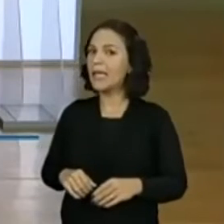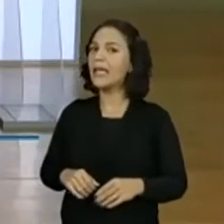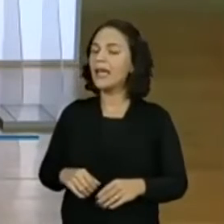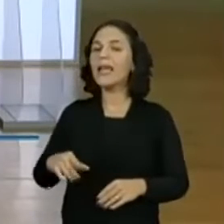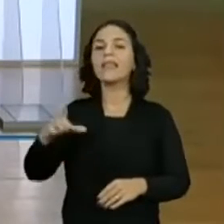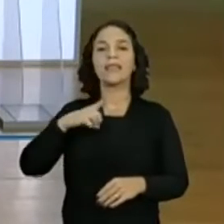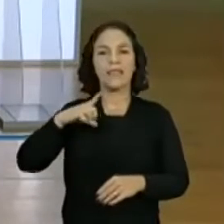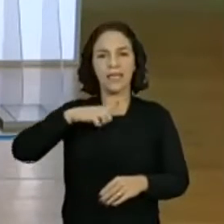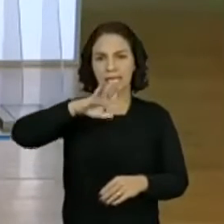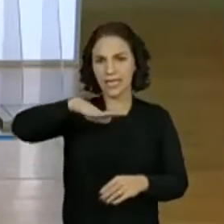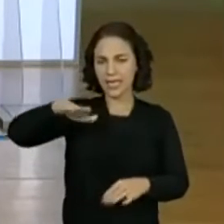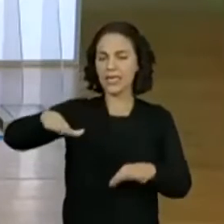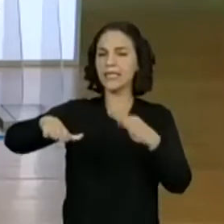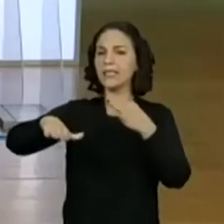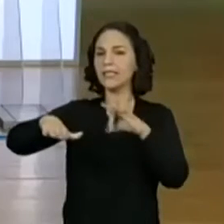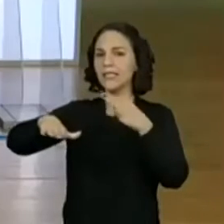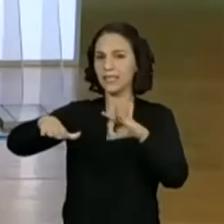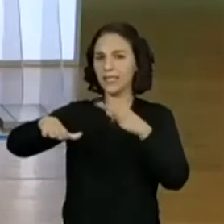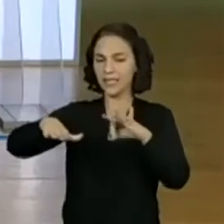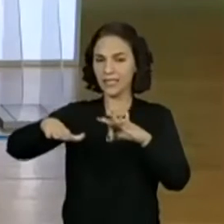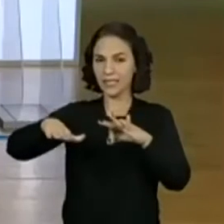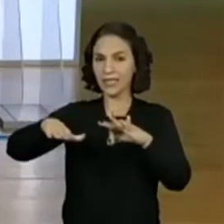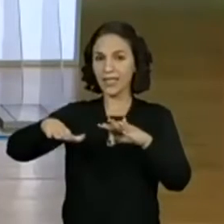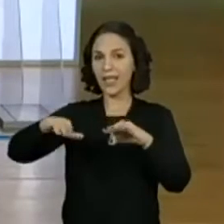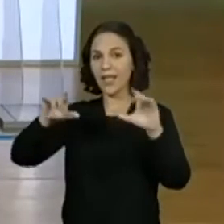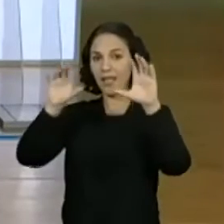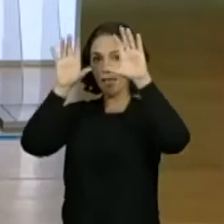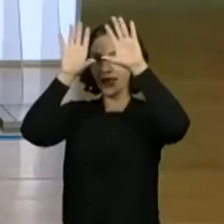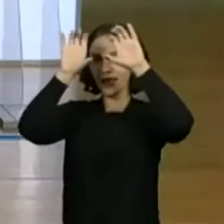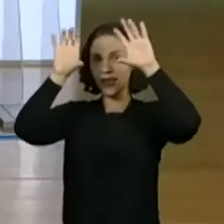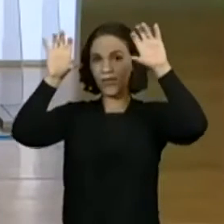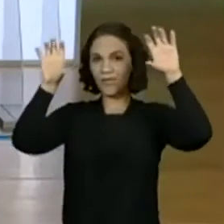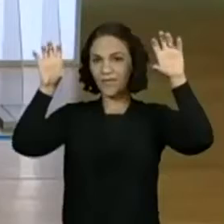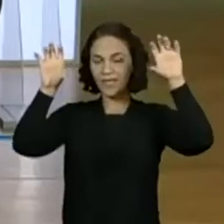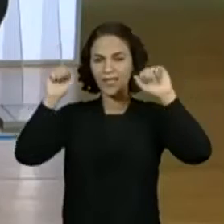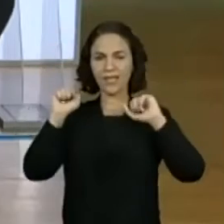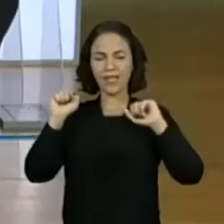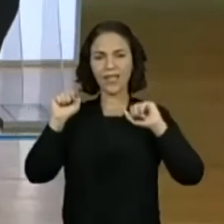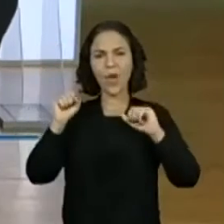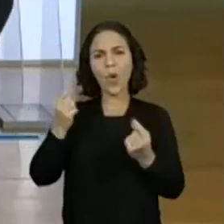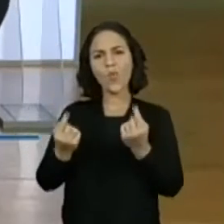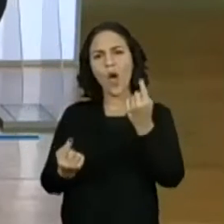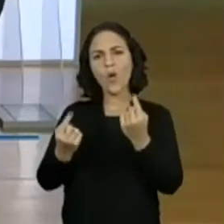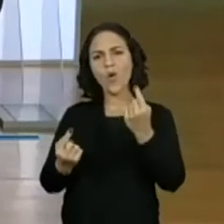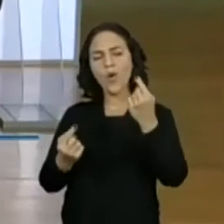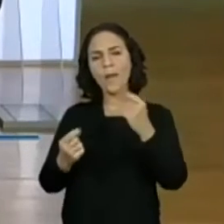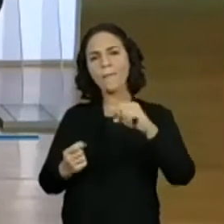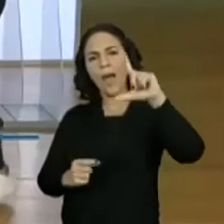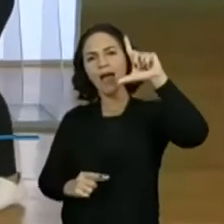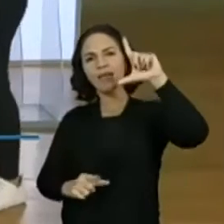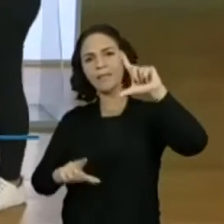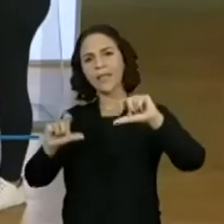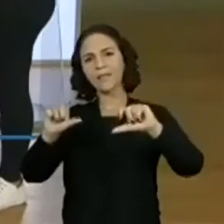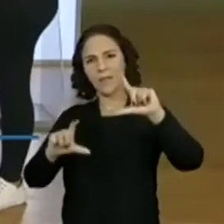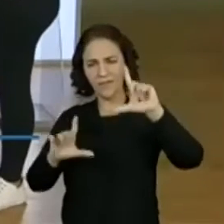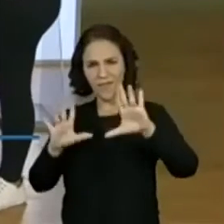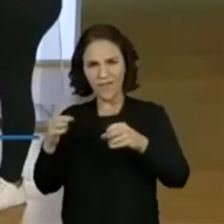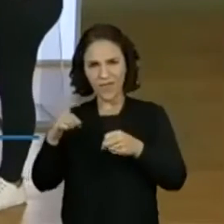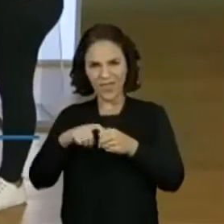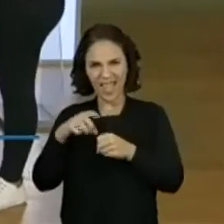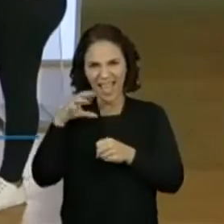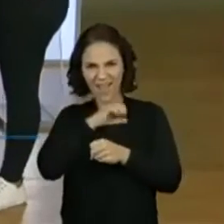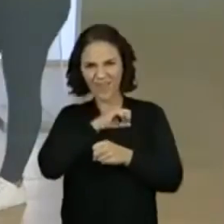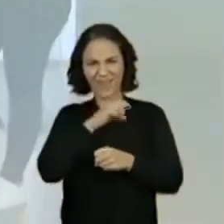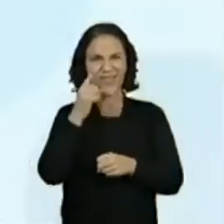algumas crianças. Em cima, tinham as nuvens. Será que tinha mais nuvem ou criança aí? Vamos voltar só uma vez?